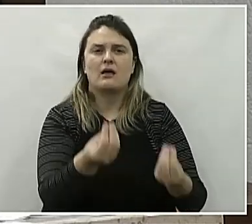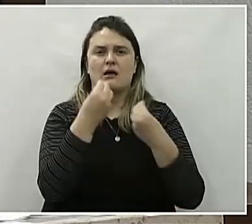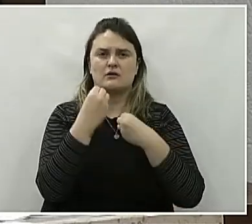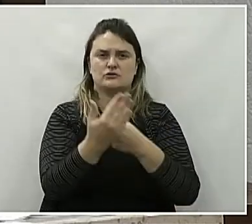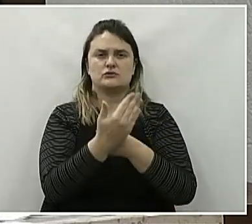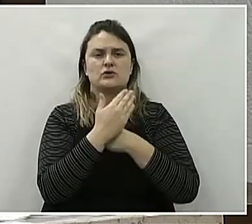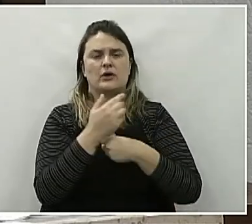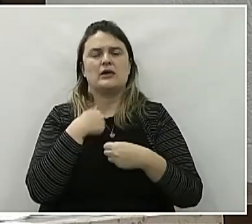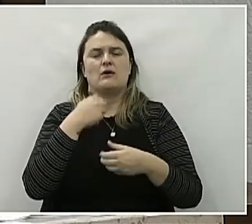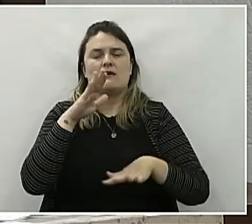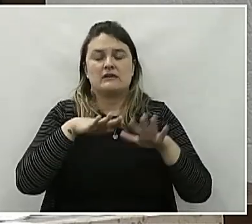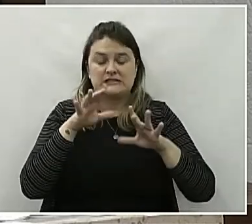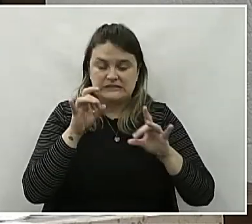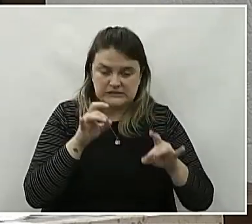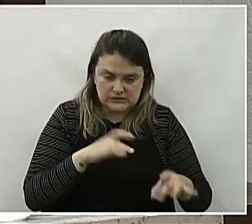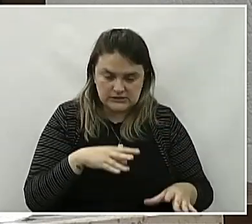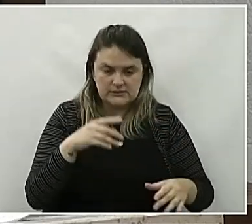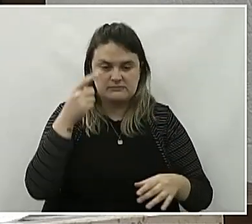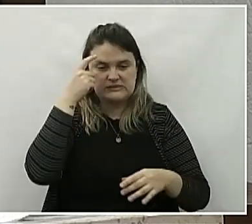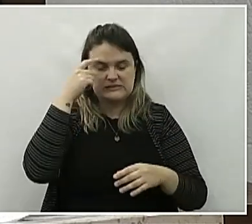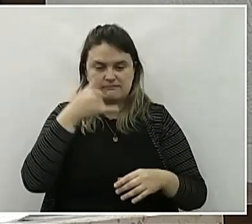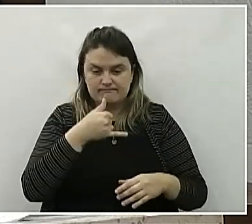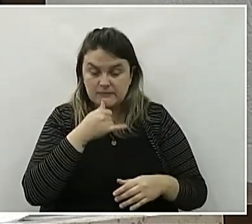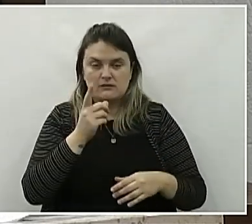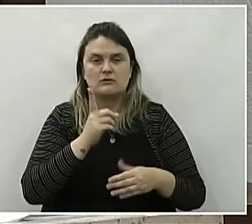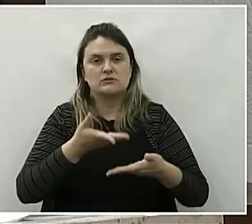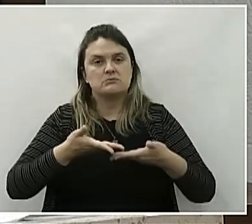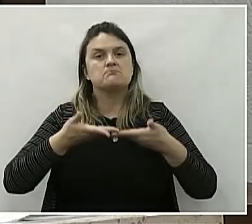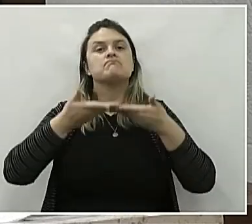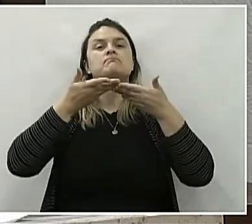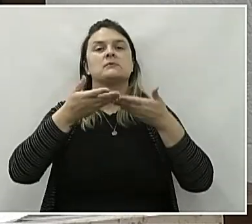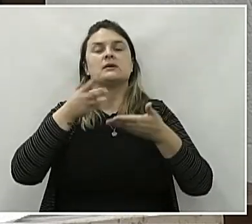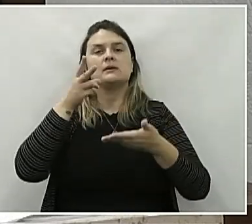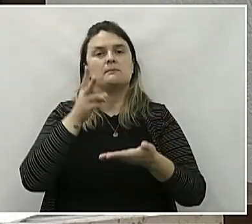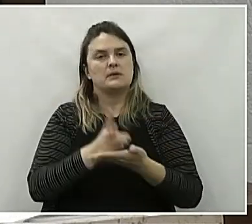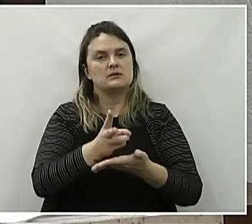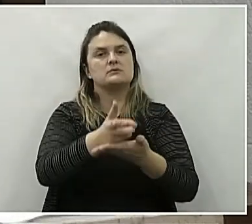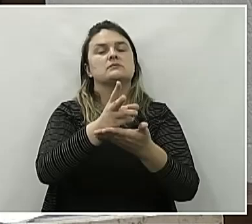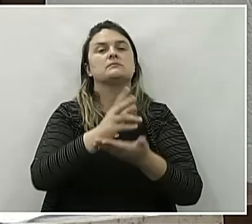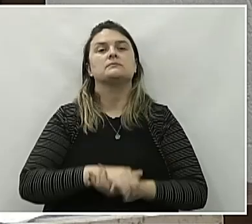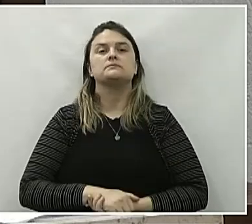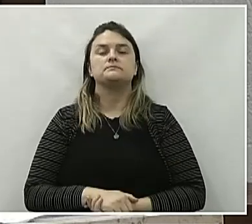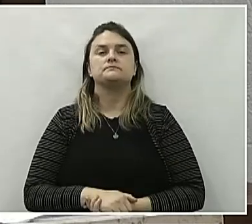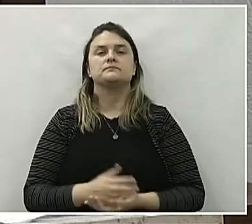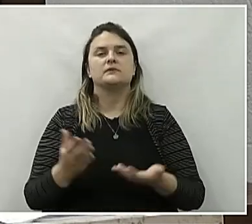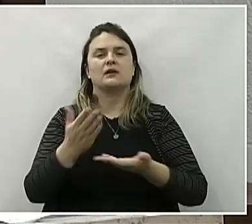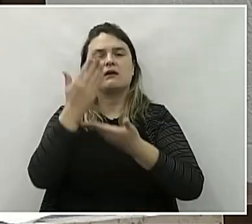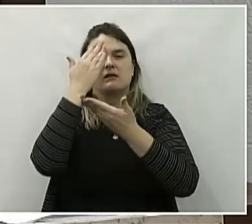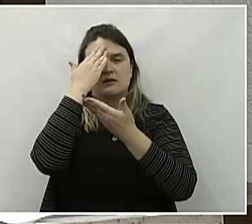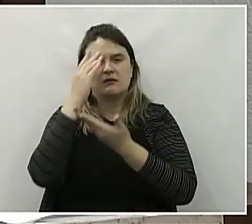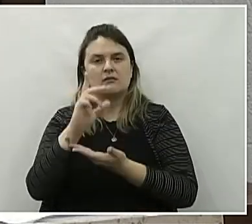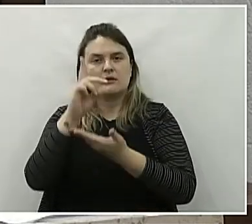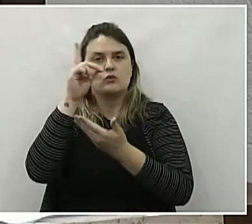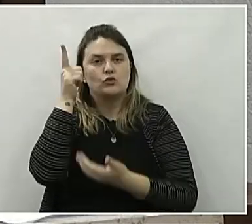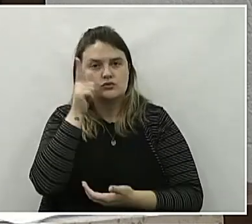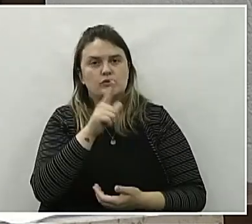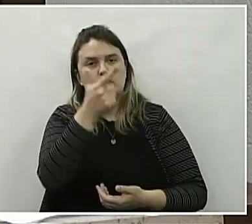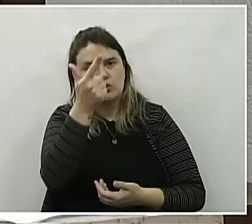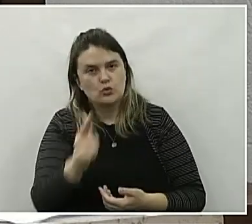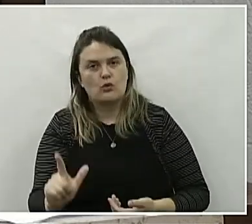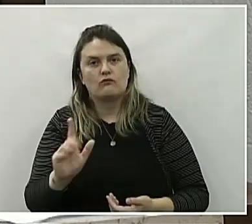abaixasse a cabeça ao longo dessa caminhada. E, graças a Deus, a gente conseguiu